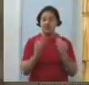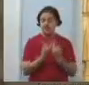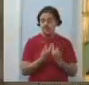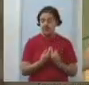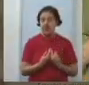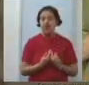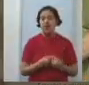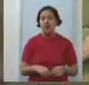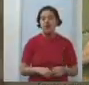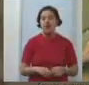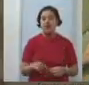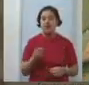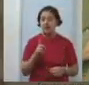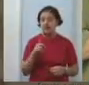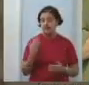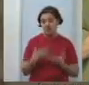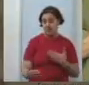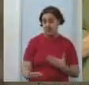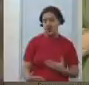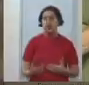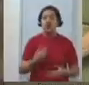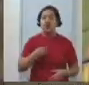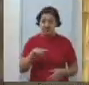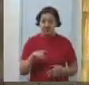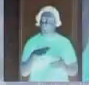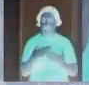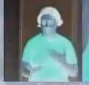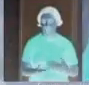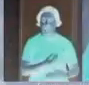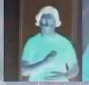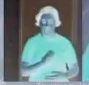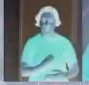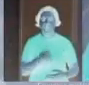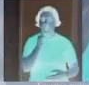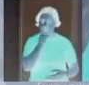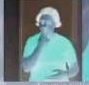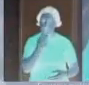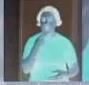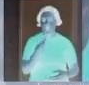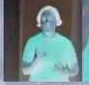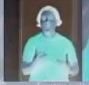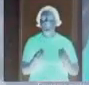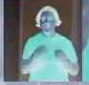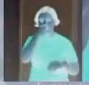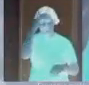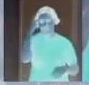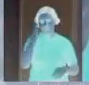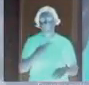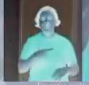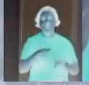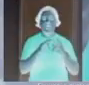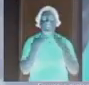Porque vai perecer, vai E é triste dizer, meu irmão, minha irmã Mas vai ter muita gente da sua família que vai